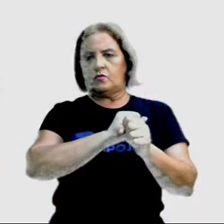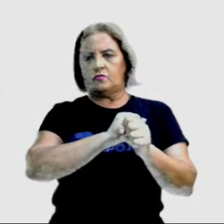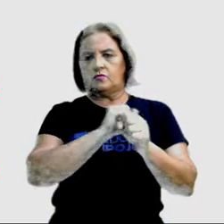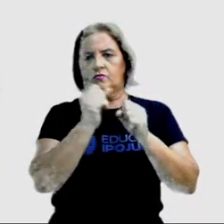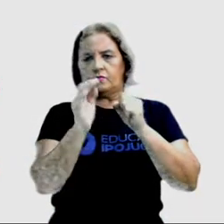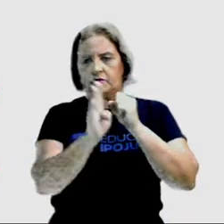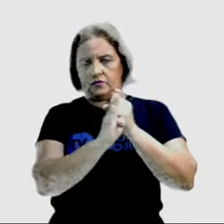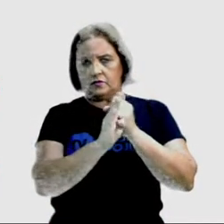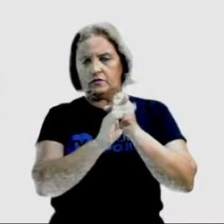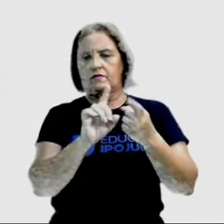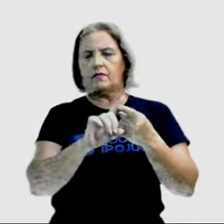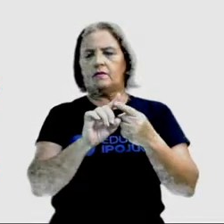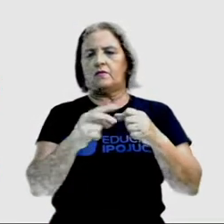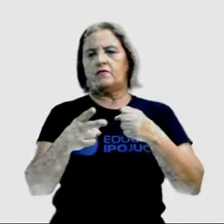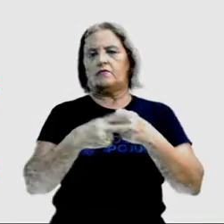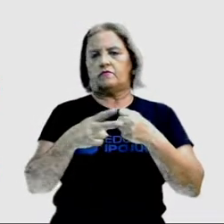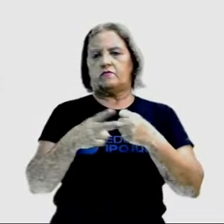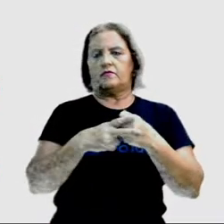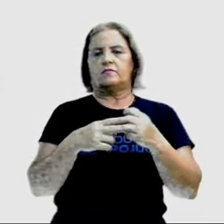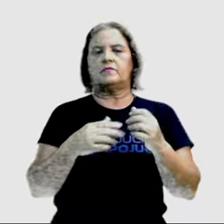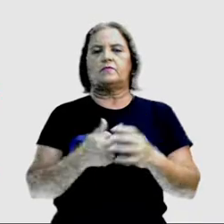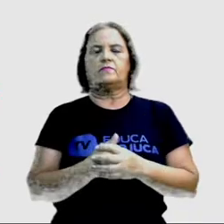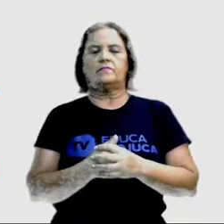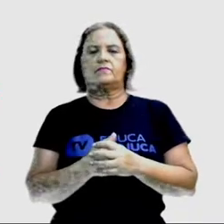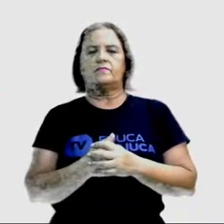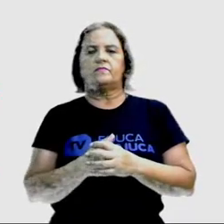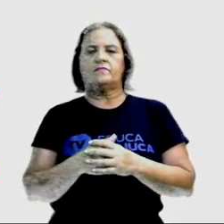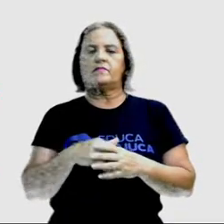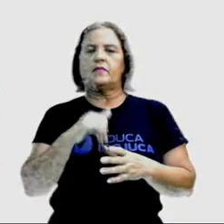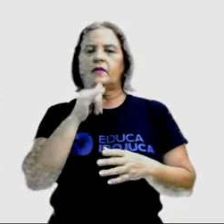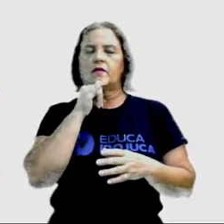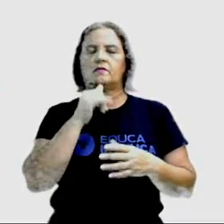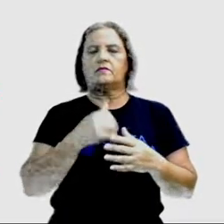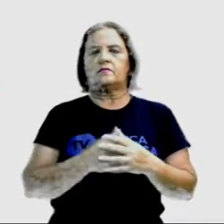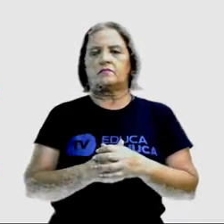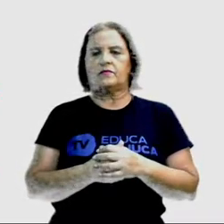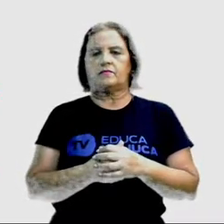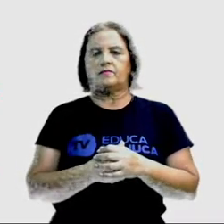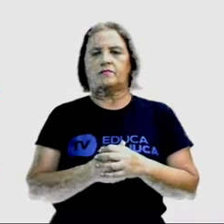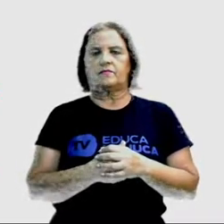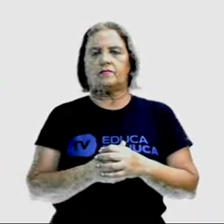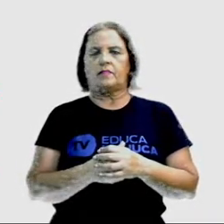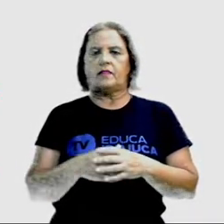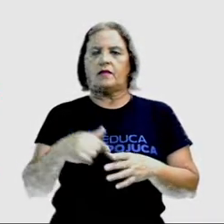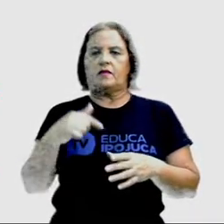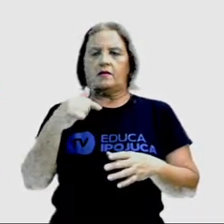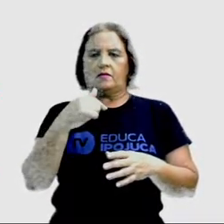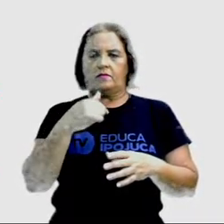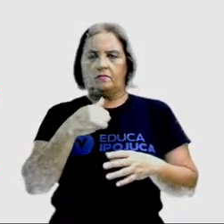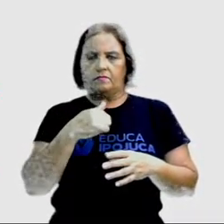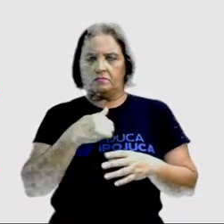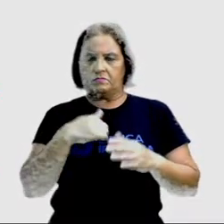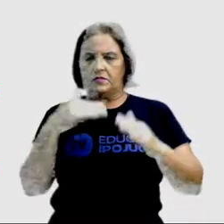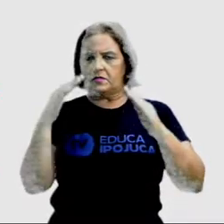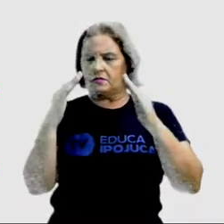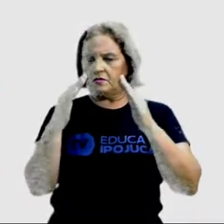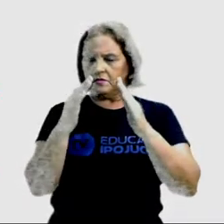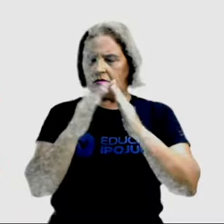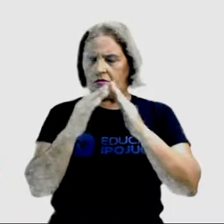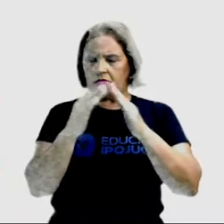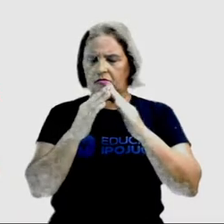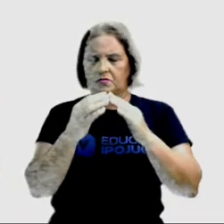Nós temos aqui Ou seja, a minha casa, ela é muito